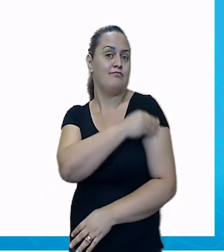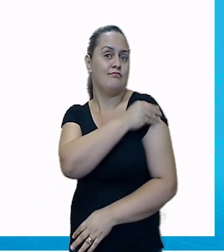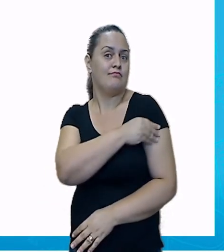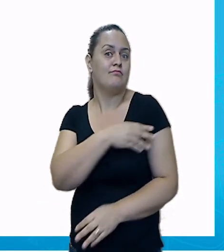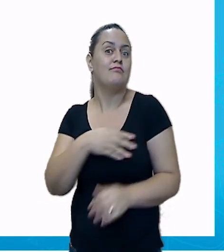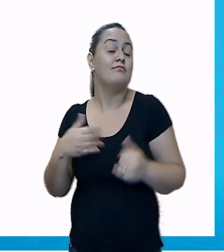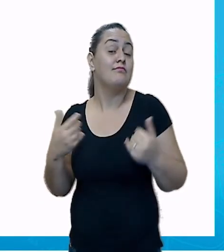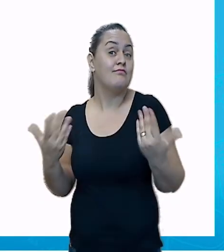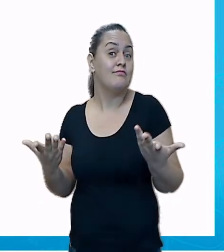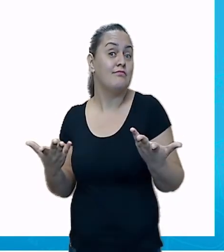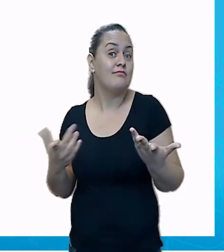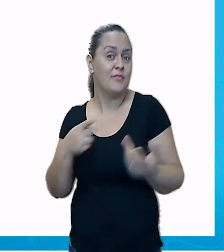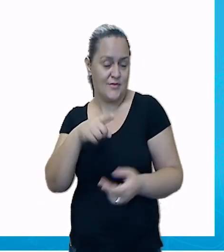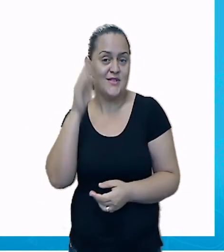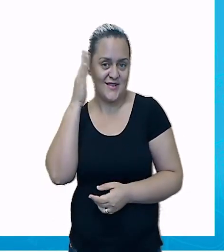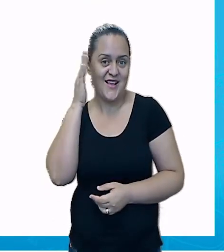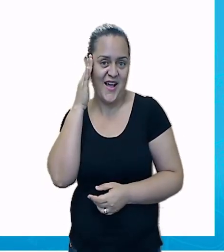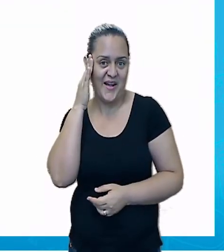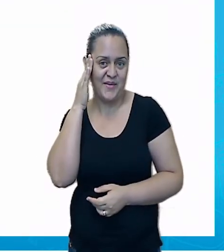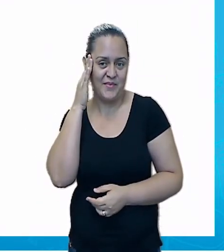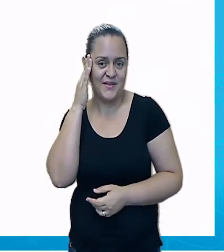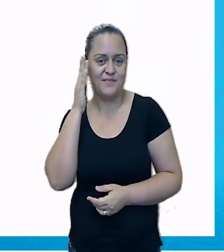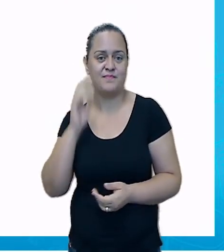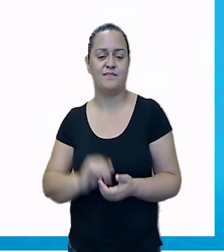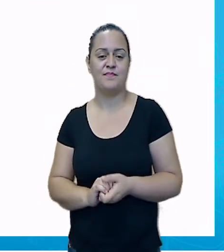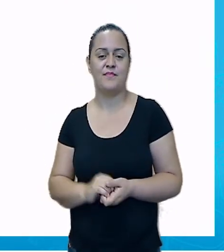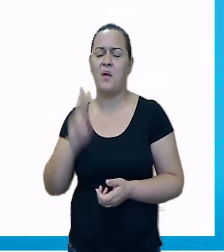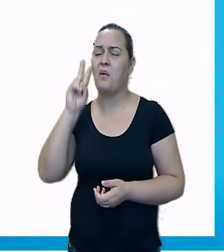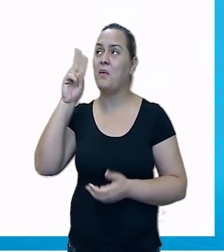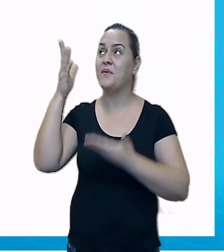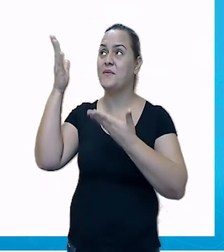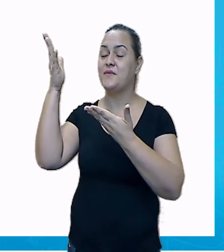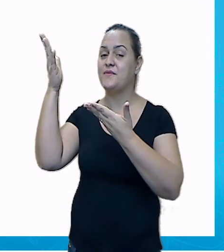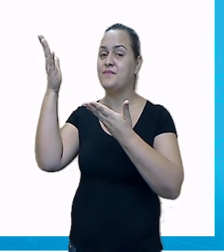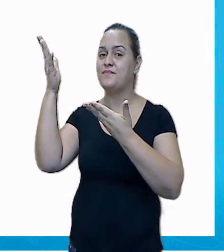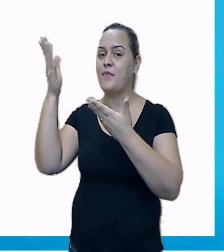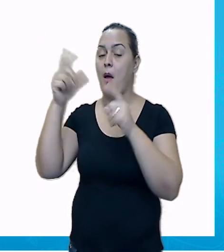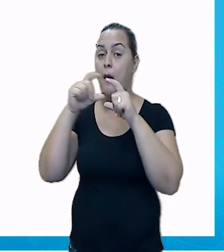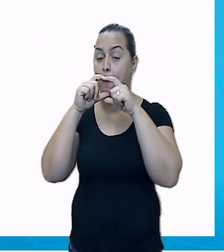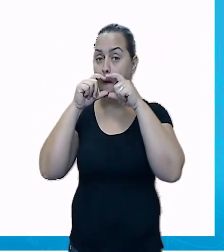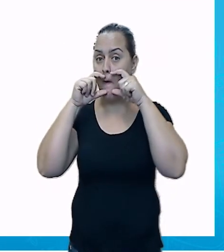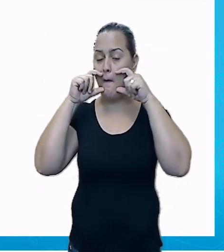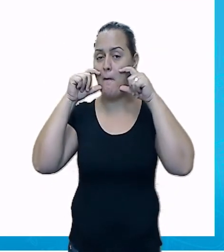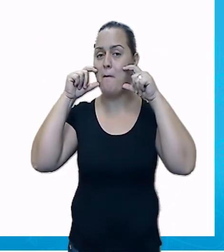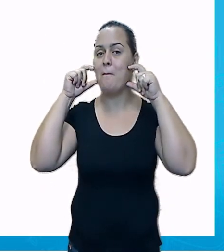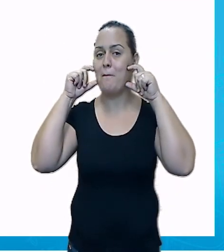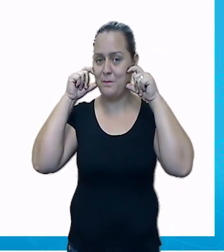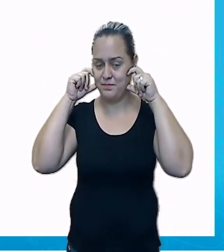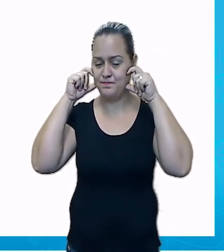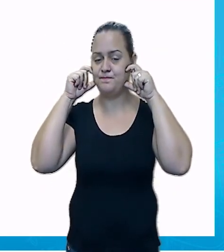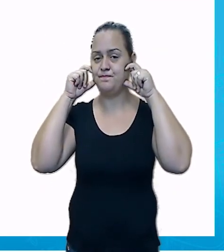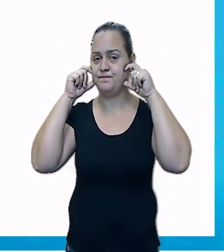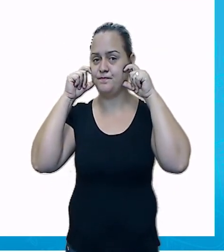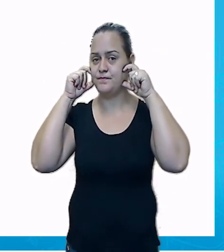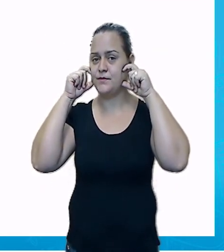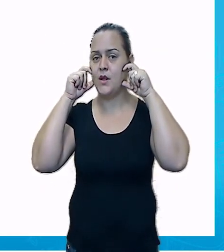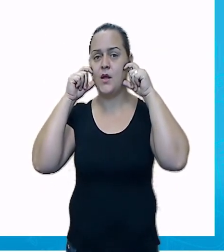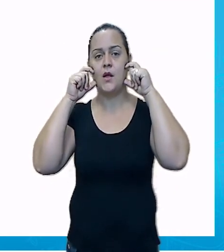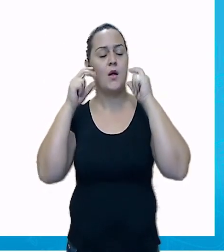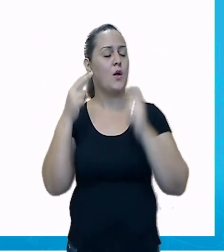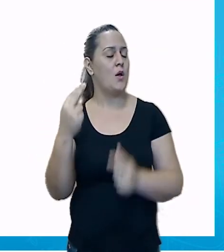sabe em casa, não sabe? Vamos descobrir juntos. Olha aqui. Usar a máscara? Nós nunca podemos